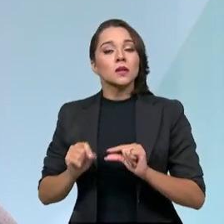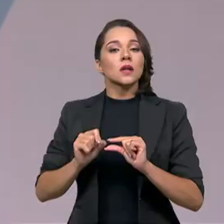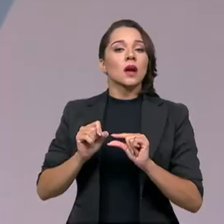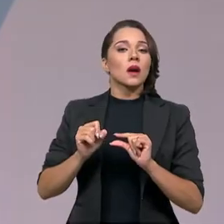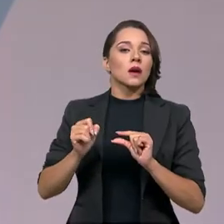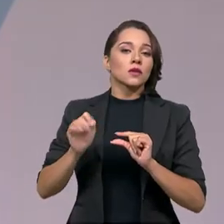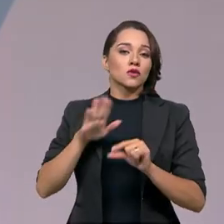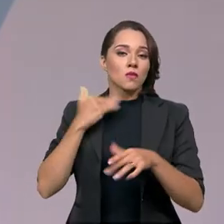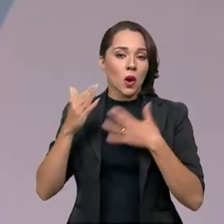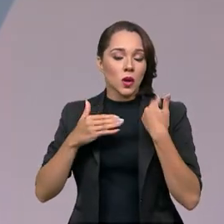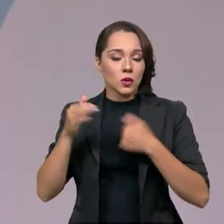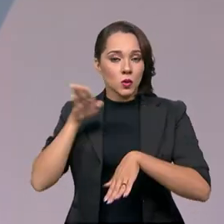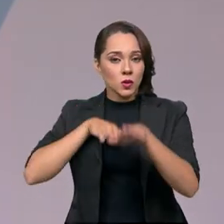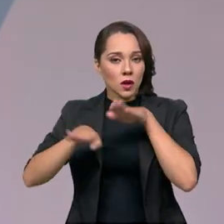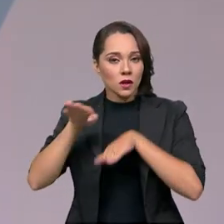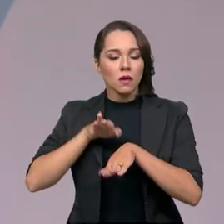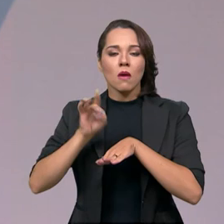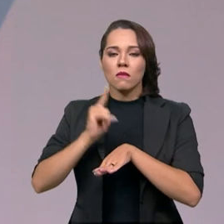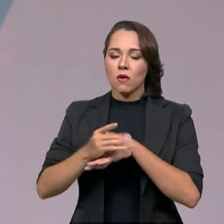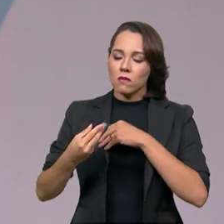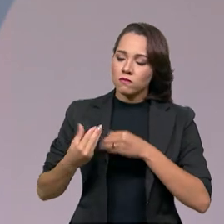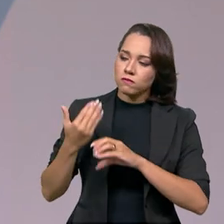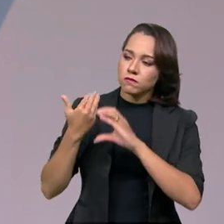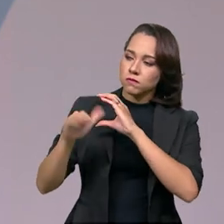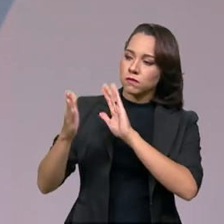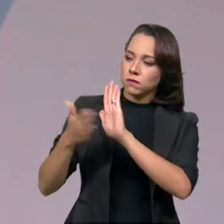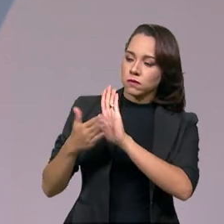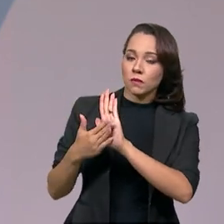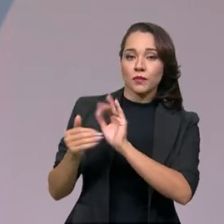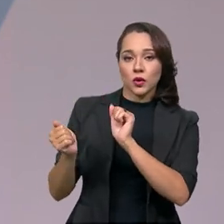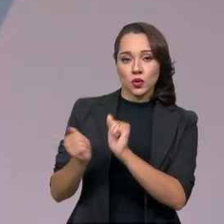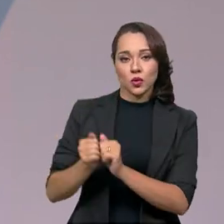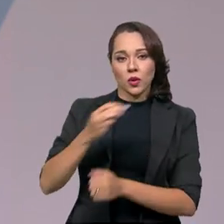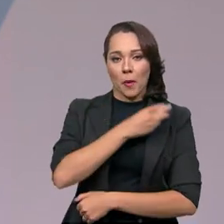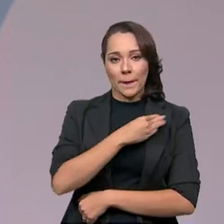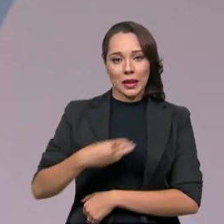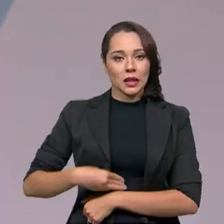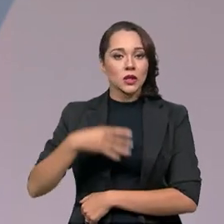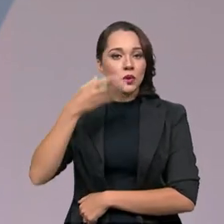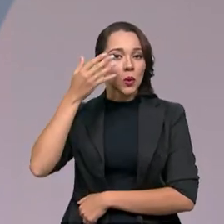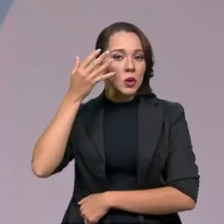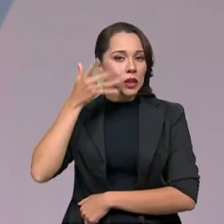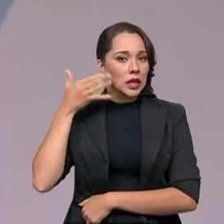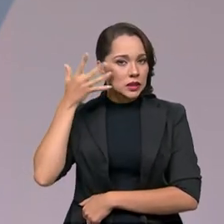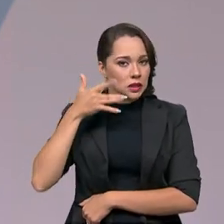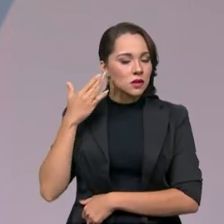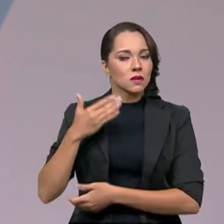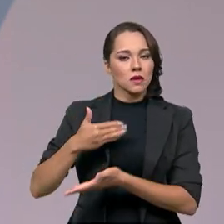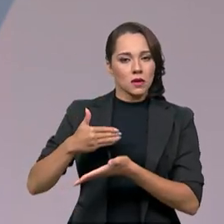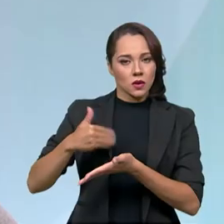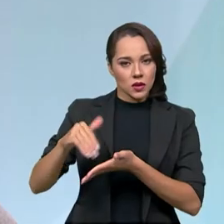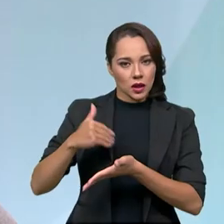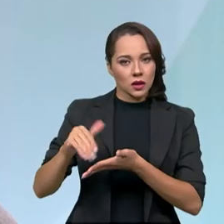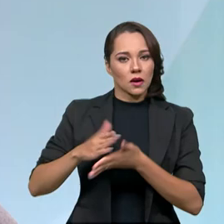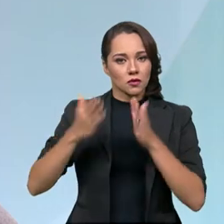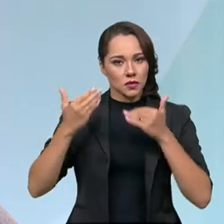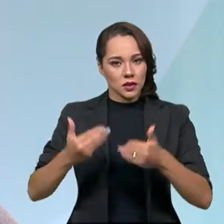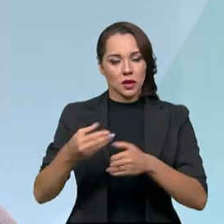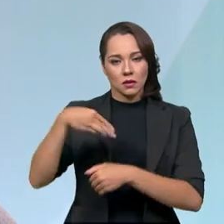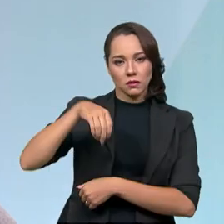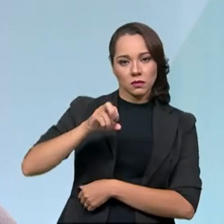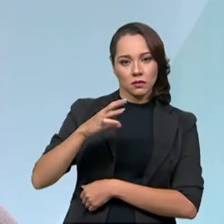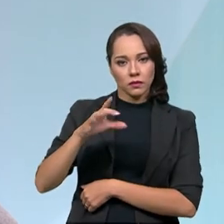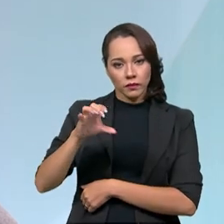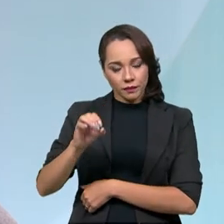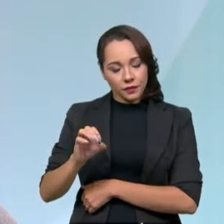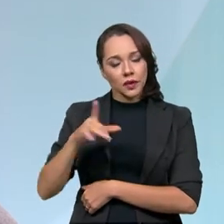morte. E aí, foi encaminhada a proposta, junto ao ministro Tarcísio, secretário executivo do Ministério, Marcelo Sampaio, e